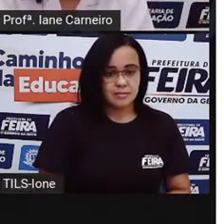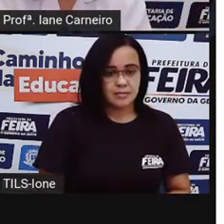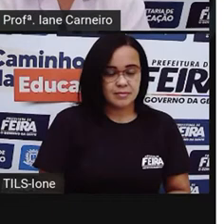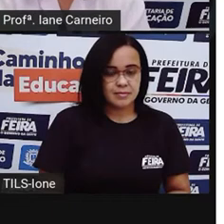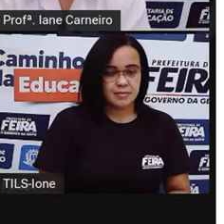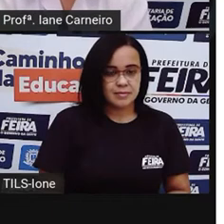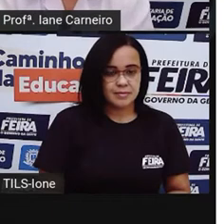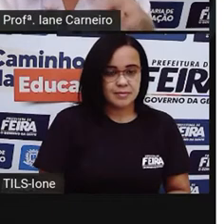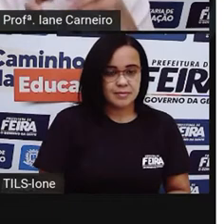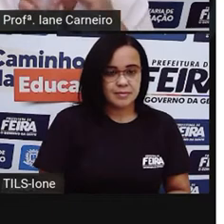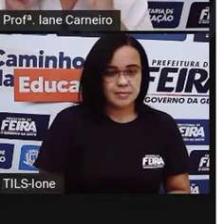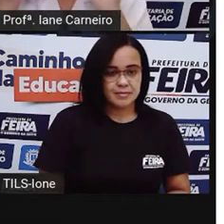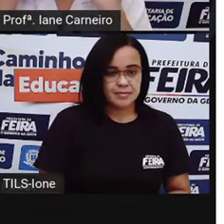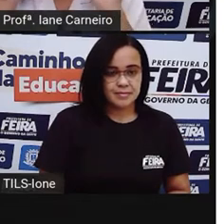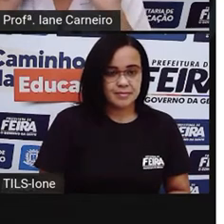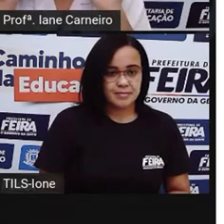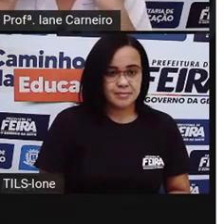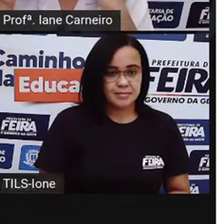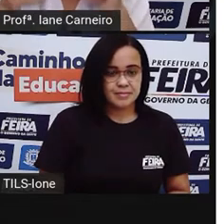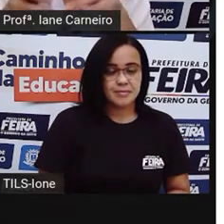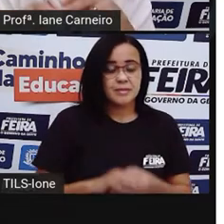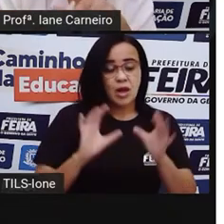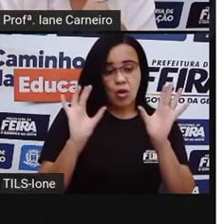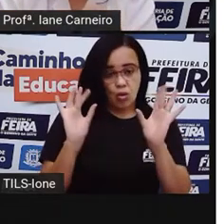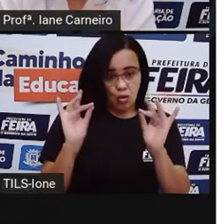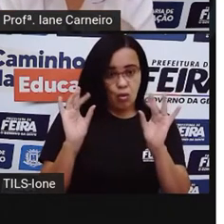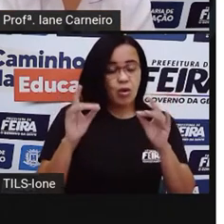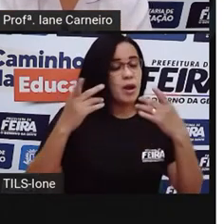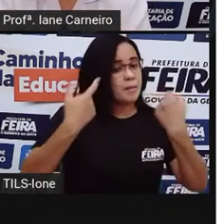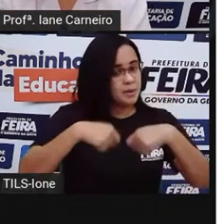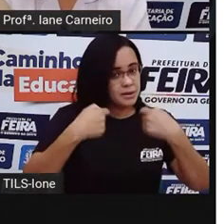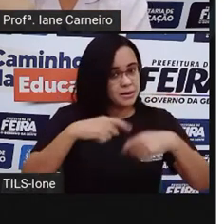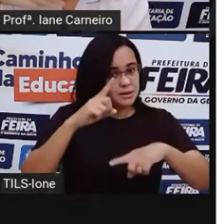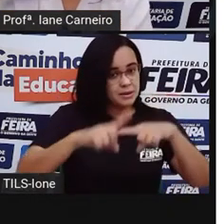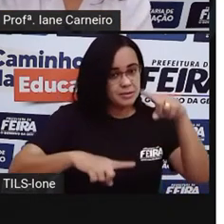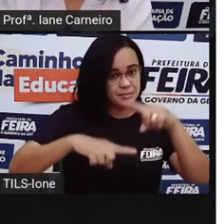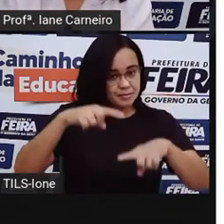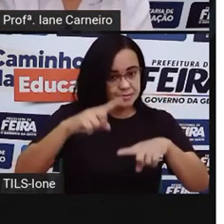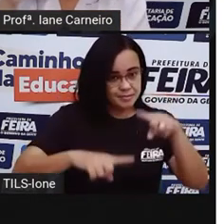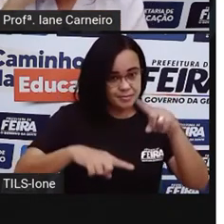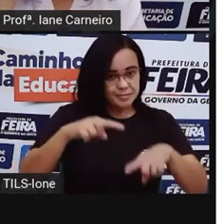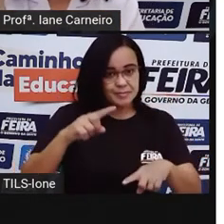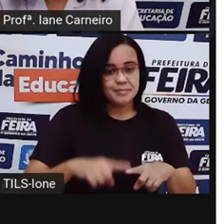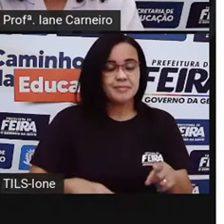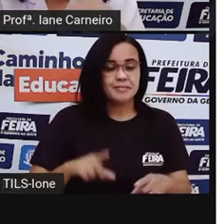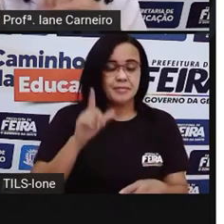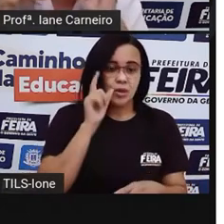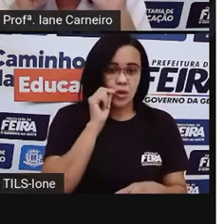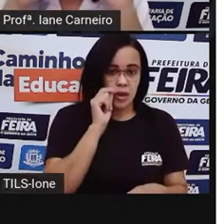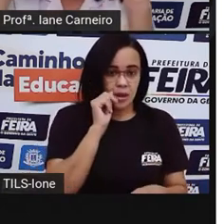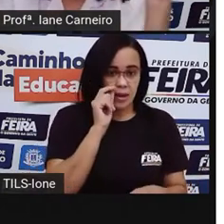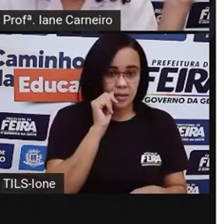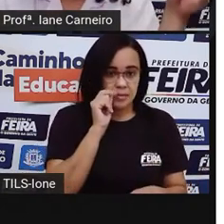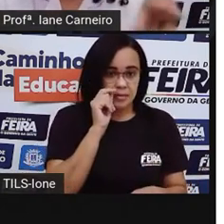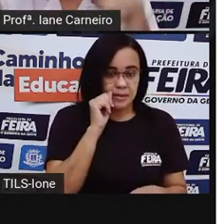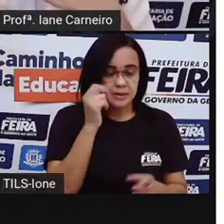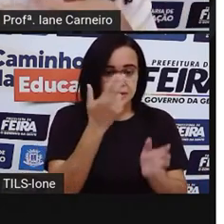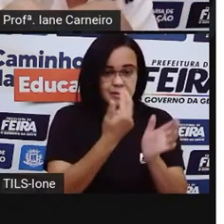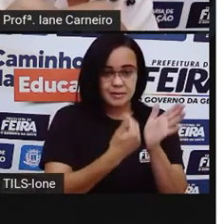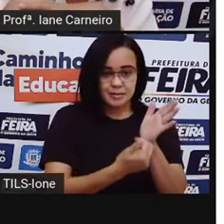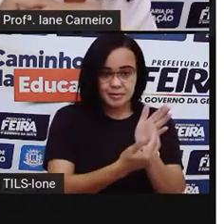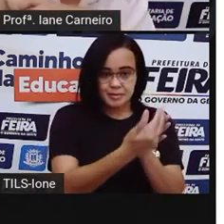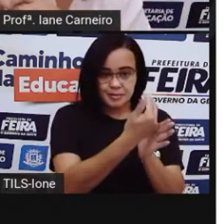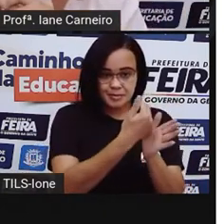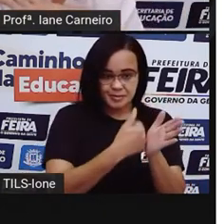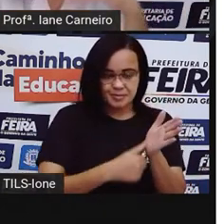também. Vão precisar de cola, né? Cola branca. Um lápis, né? Para fazer o traçado no seu